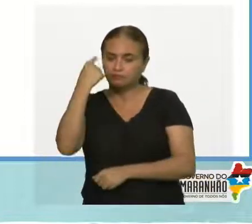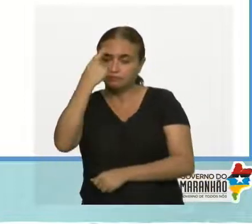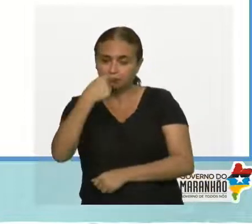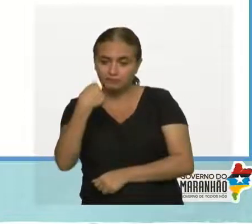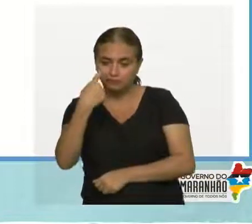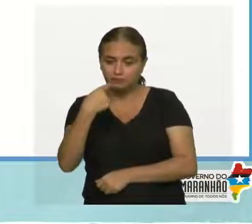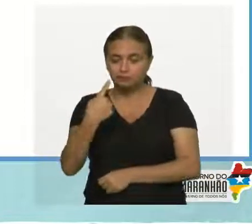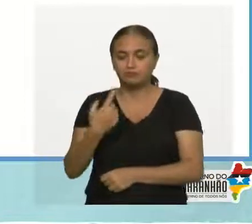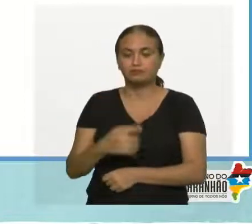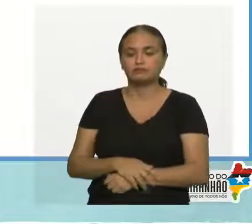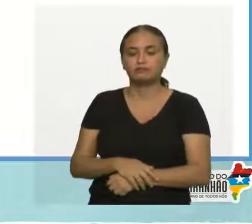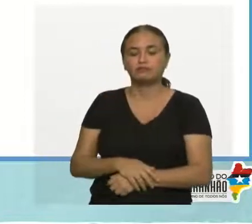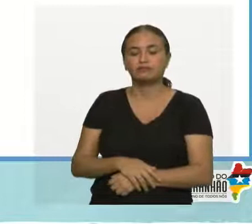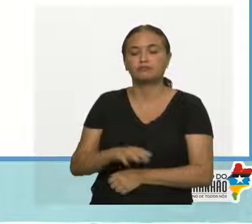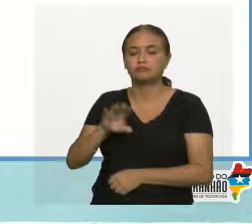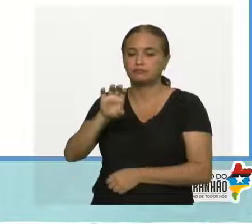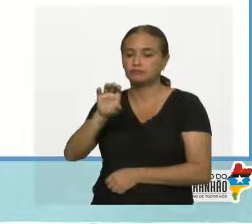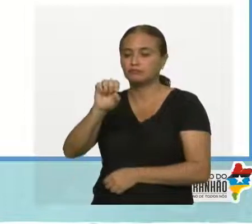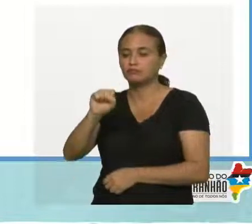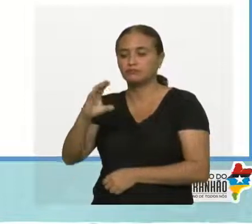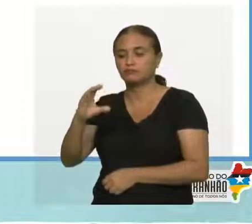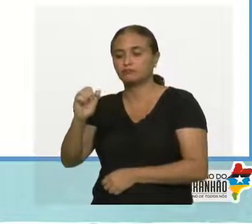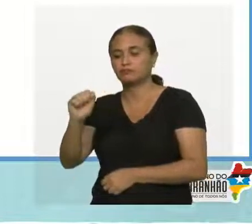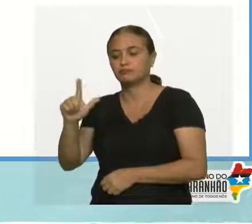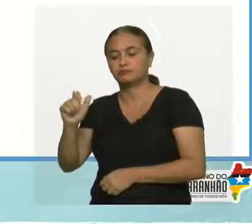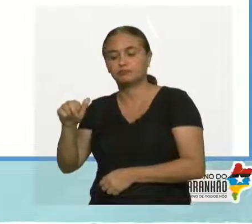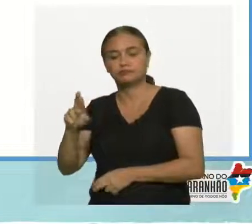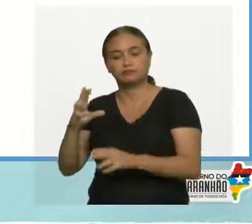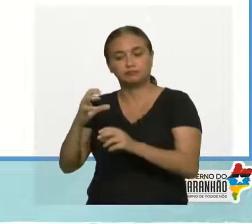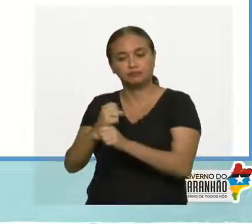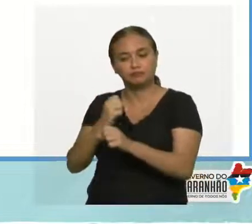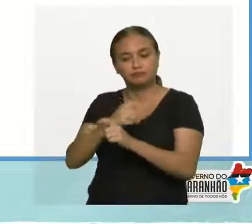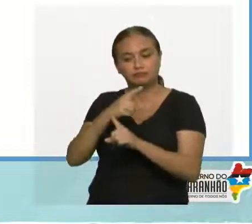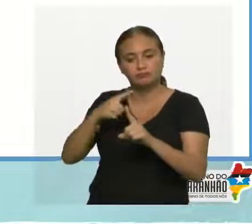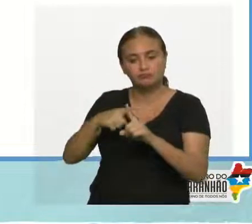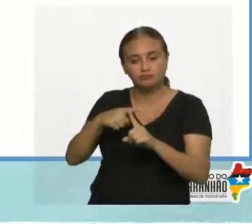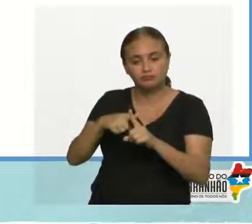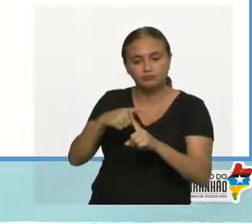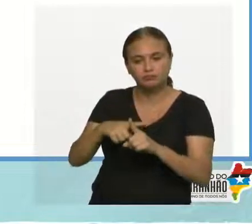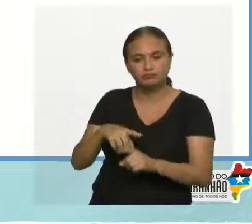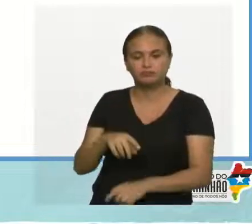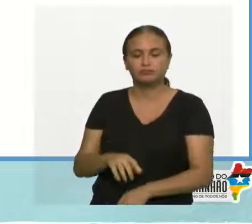como exemplo de escalar. Então, seria o quê? Vetorial, escalar, vetorial,